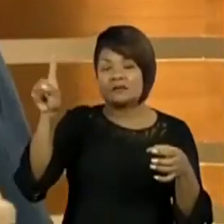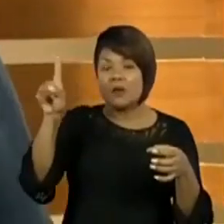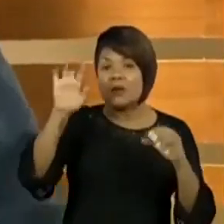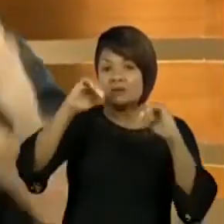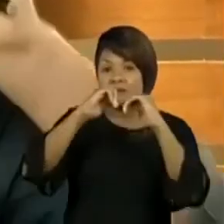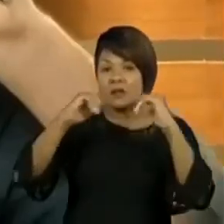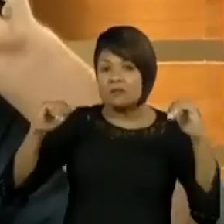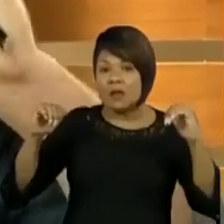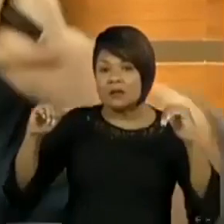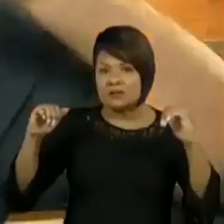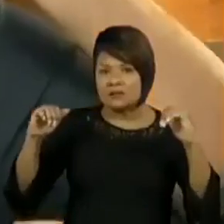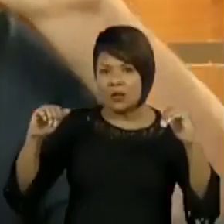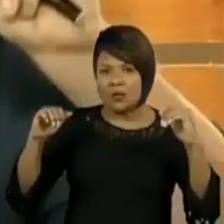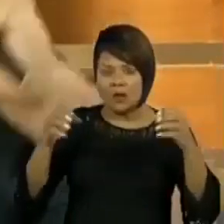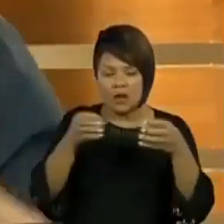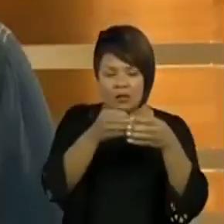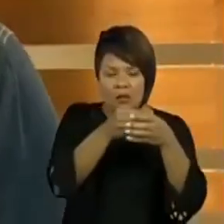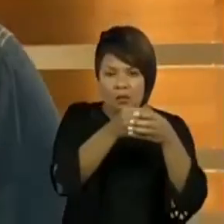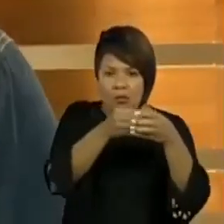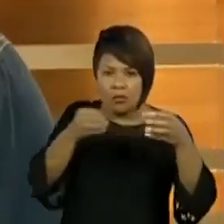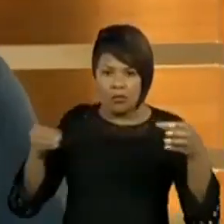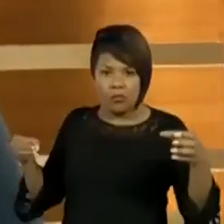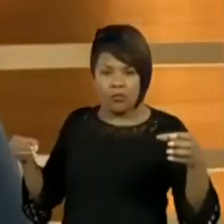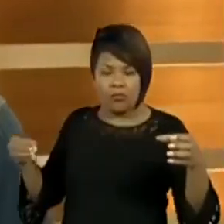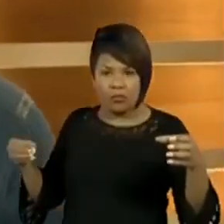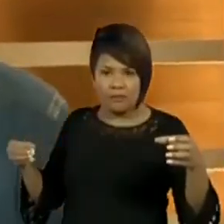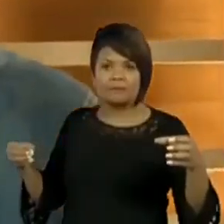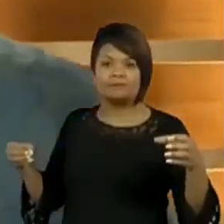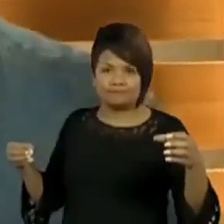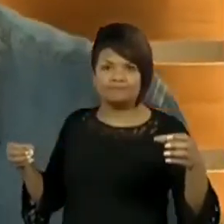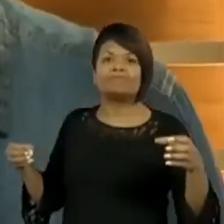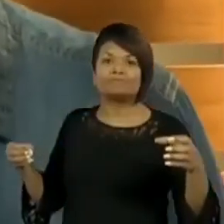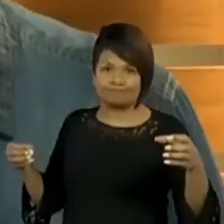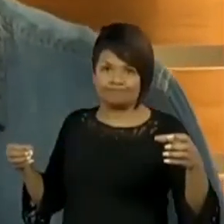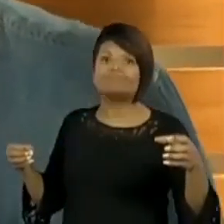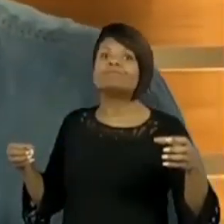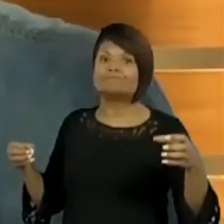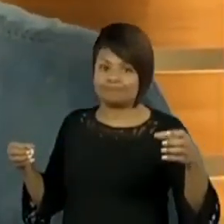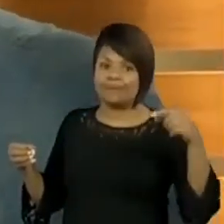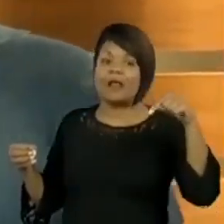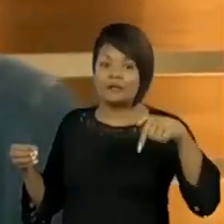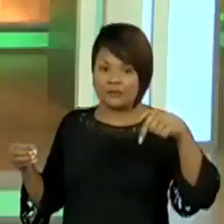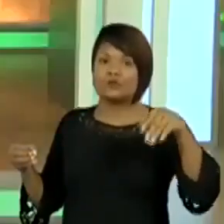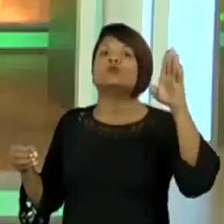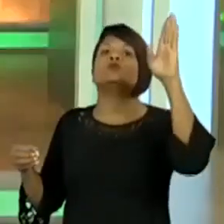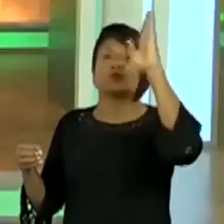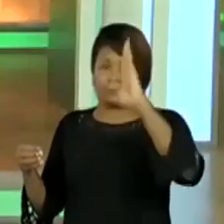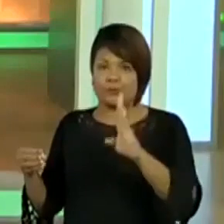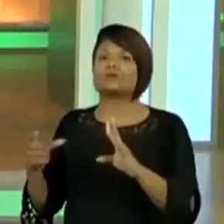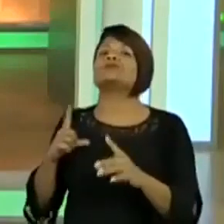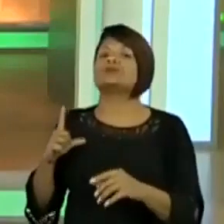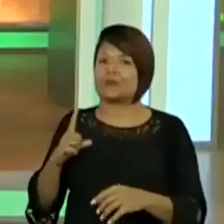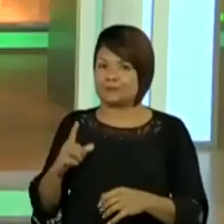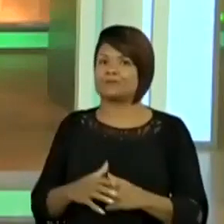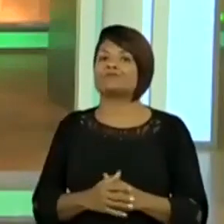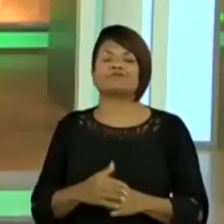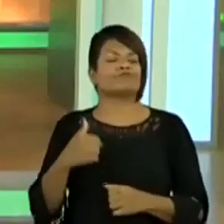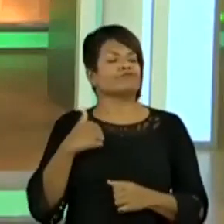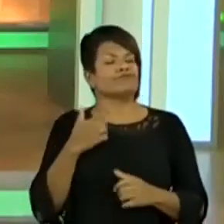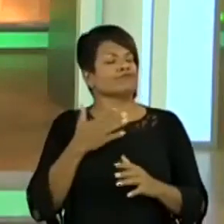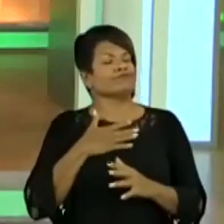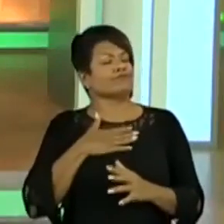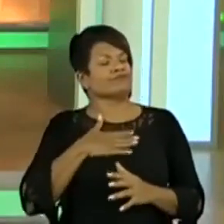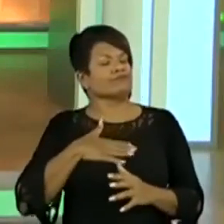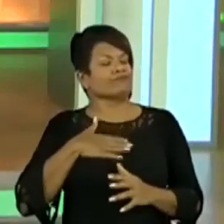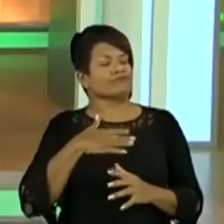social do Brasil é uma das maiores do planeta. E, inclusive, nós temos que pensar em combater. Não gostaria de falar,